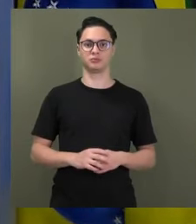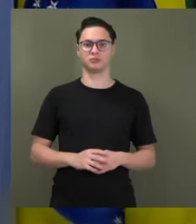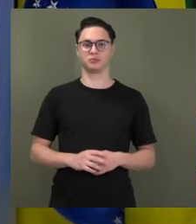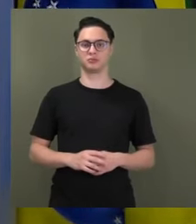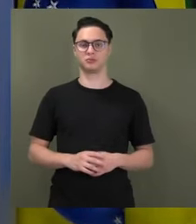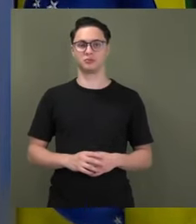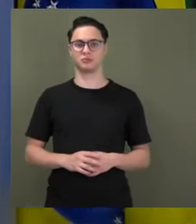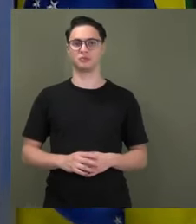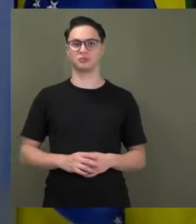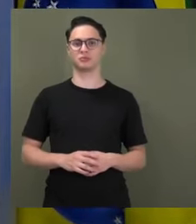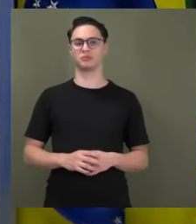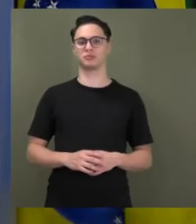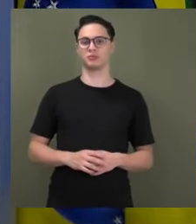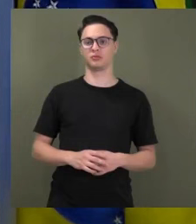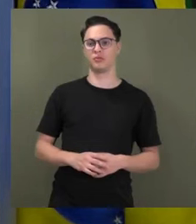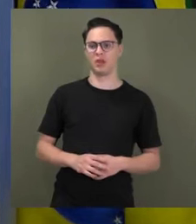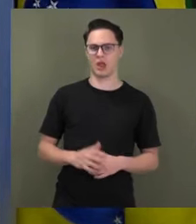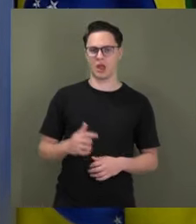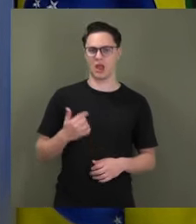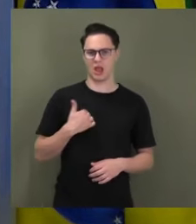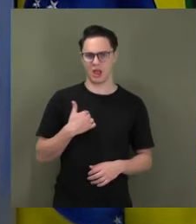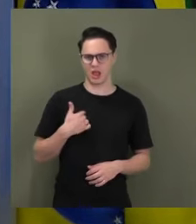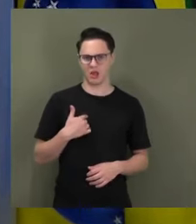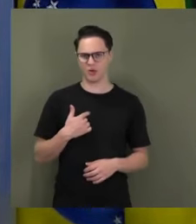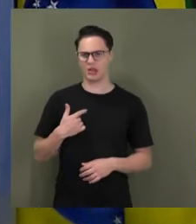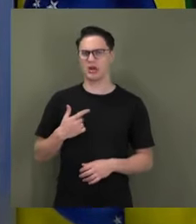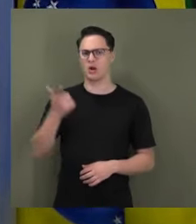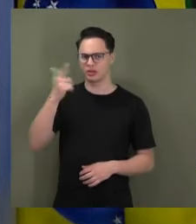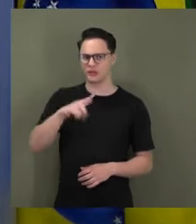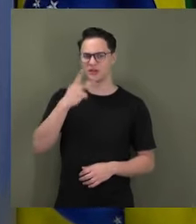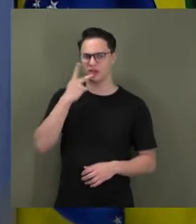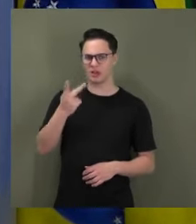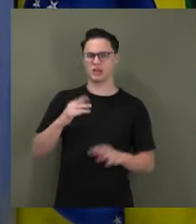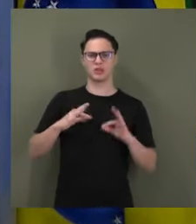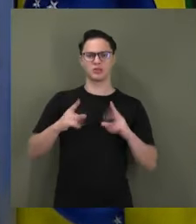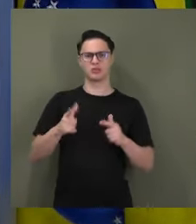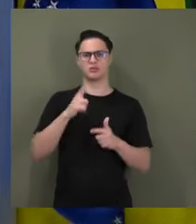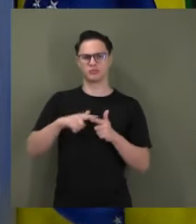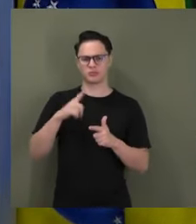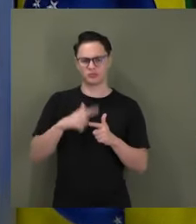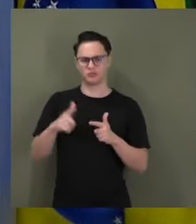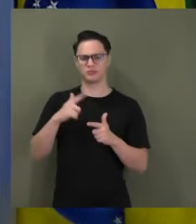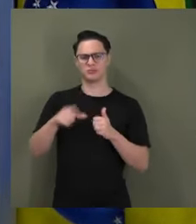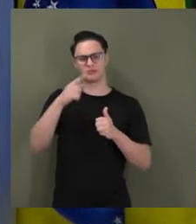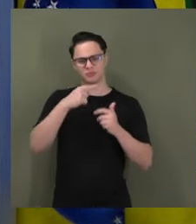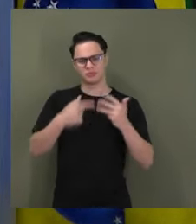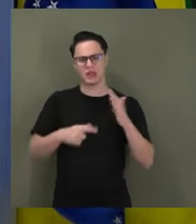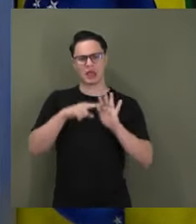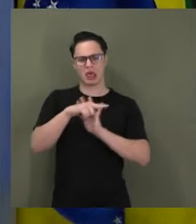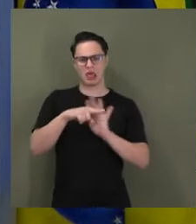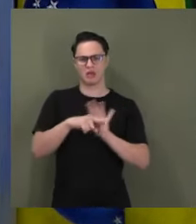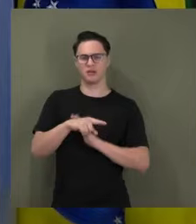Não preciso novamente elencar aqui todas as aberrações cometidas pelos intermináveis inquéritos,